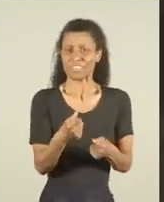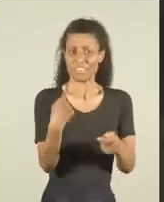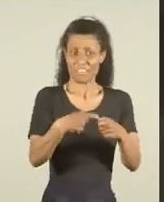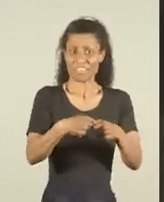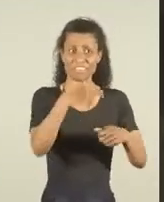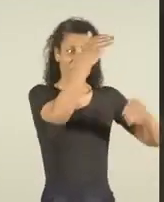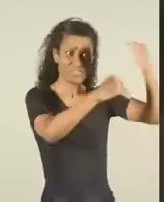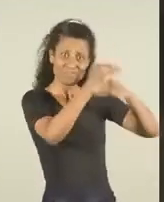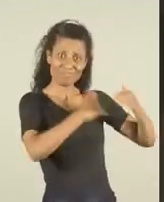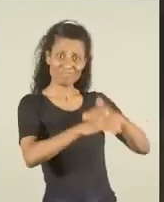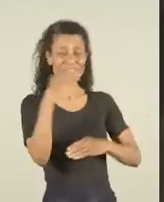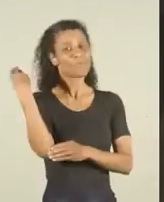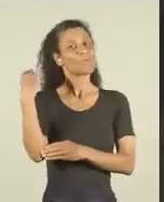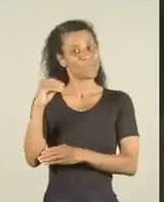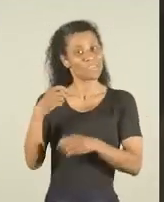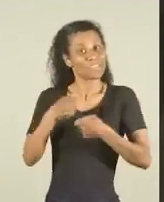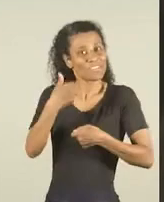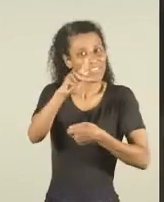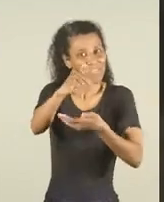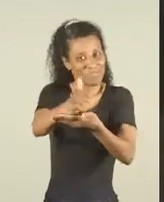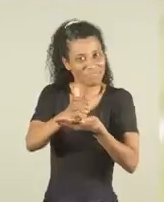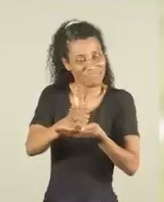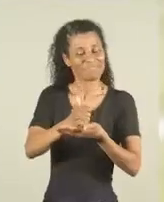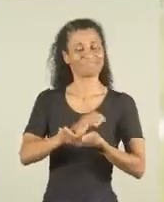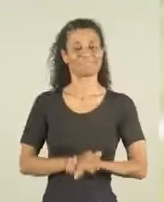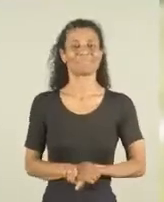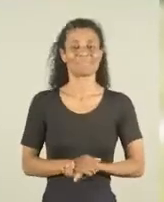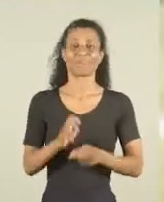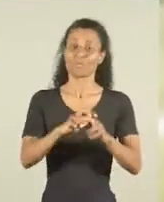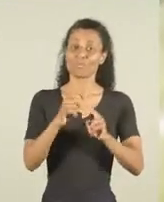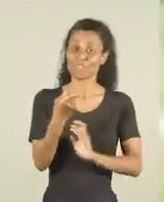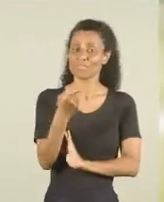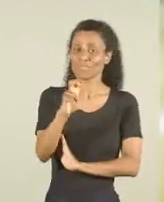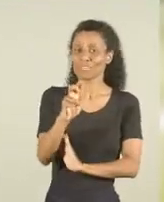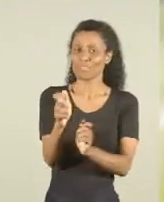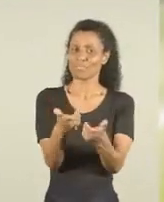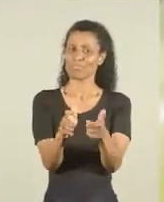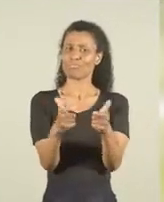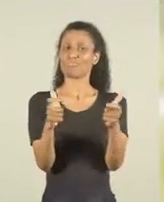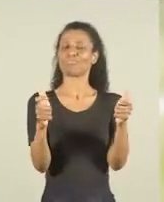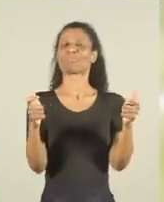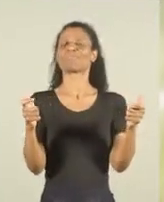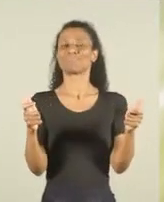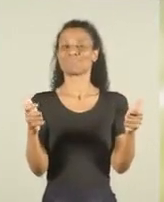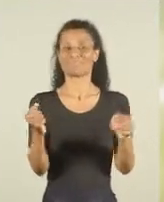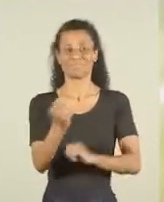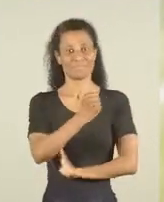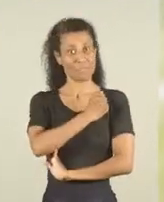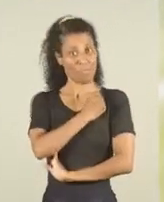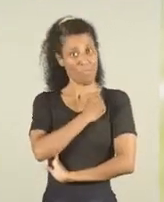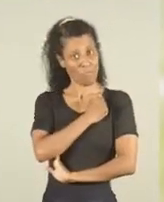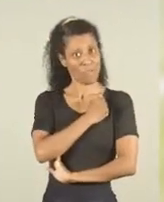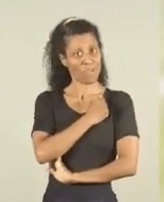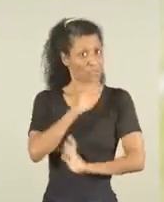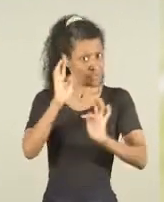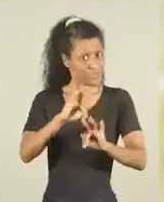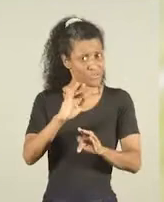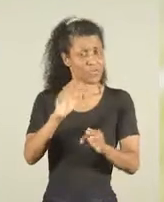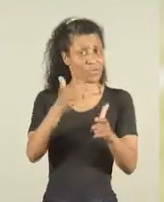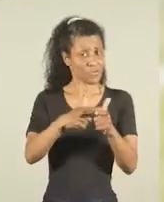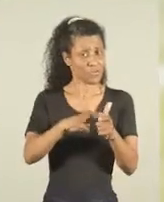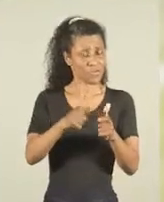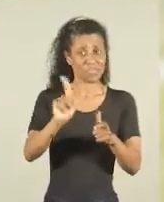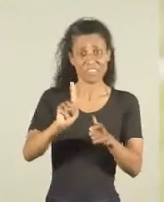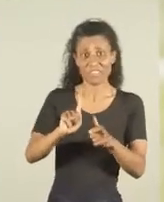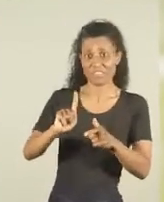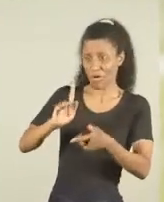voltar para trás. Porto Alegre, conta contigo. É por isso que a onda do 15 cresce cada vez mais. O Melo ataca os problemas